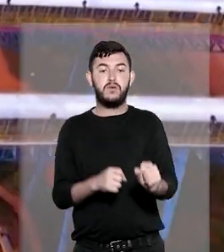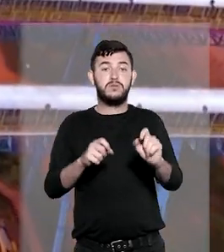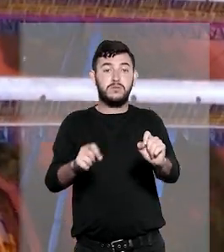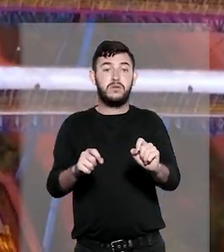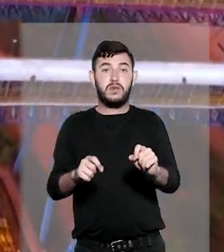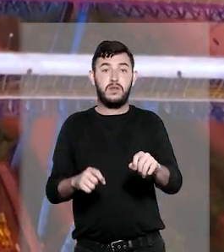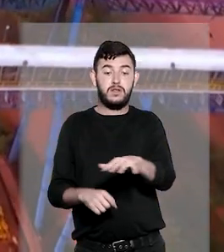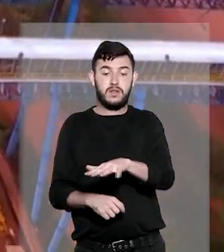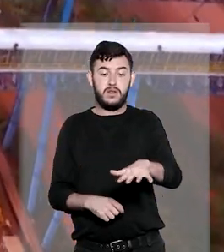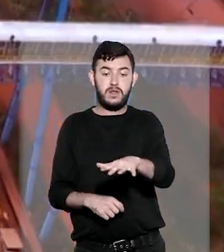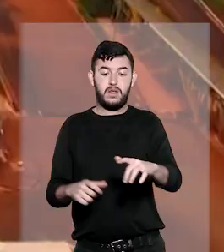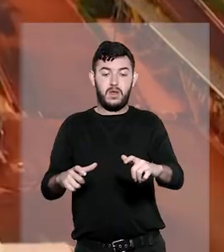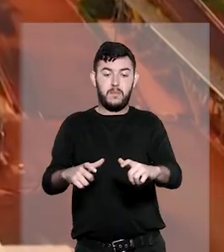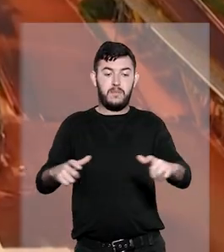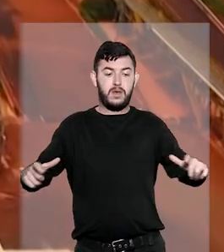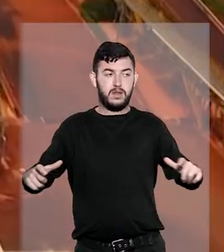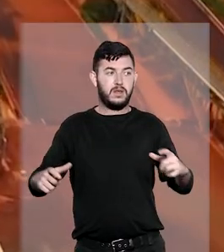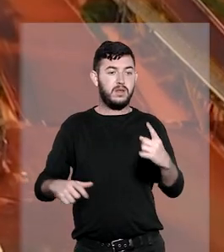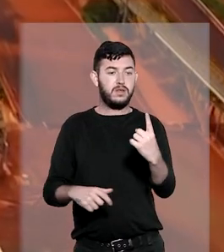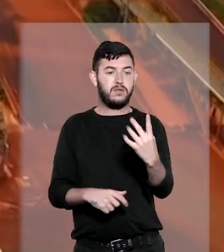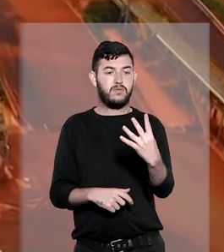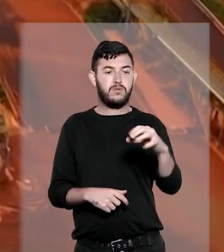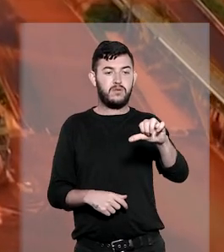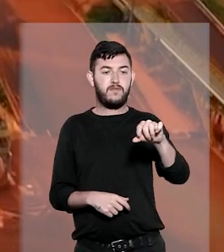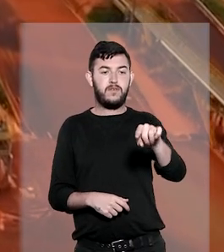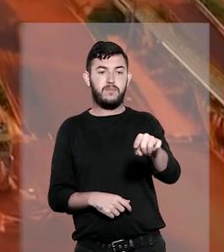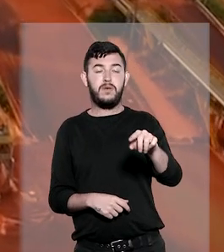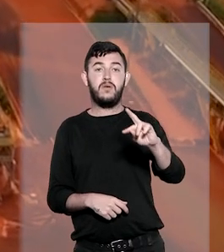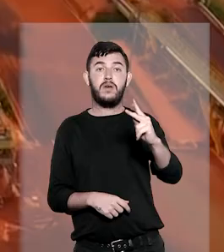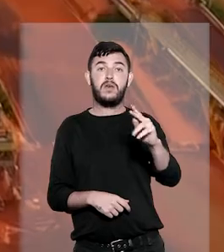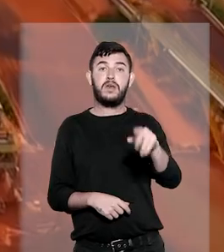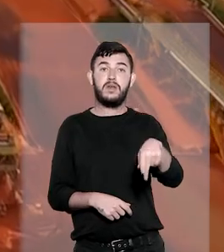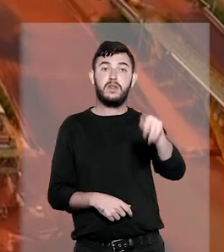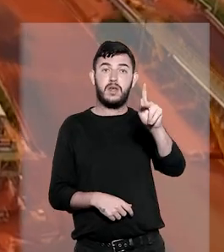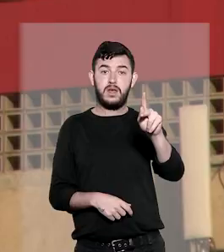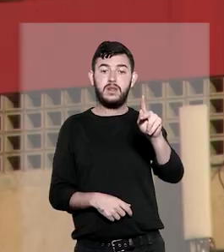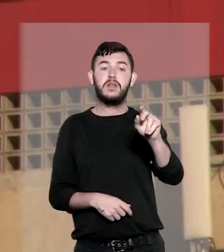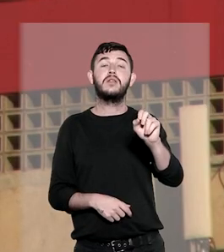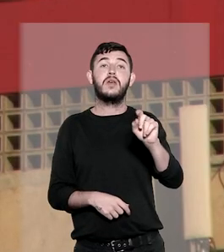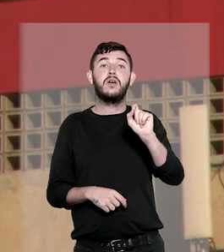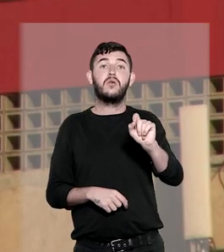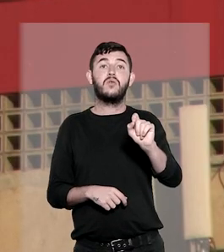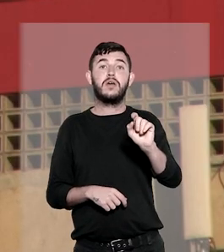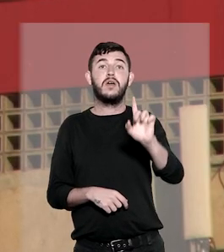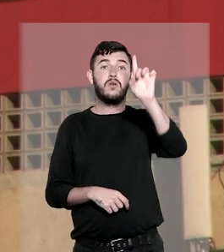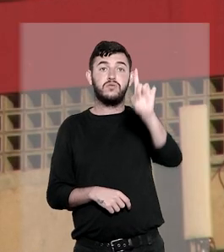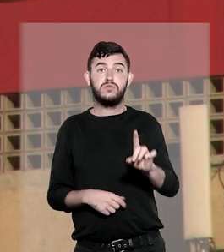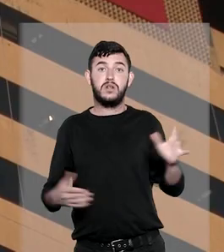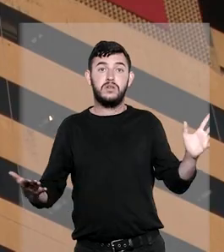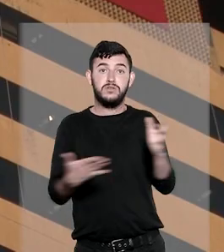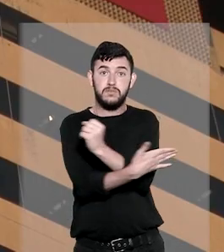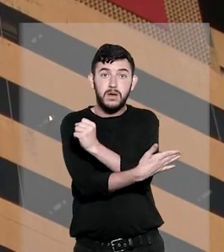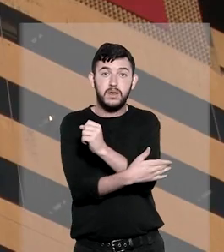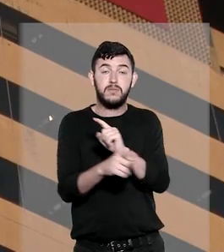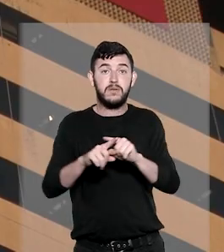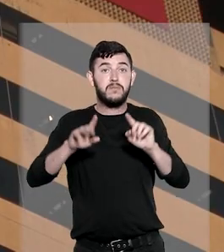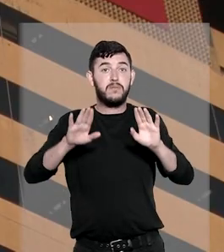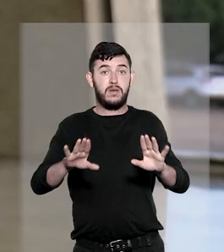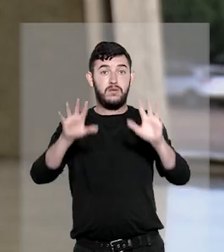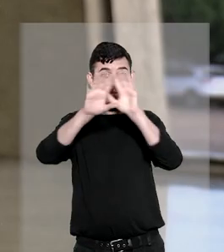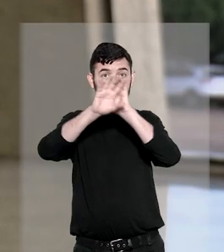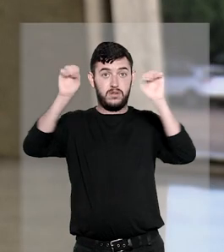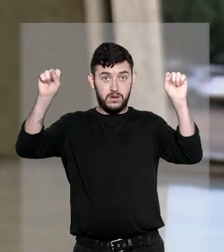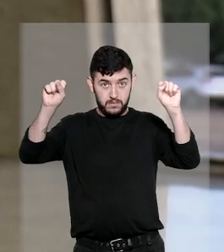149 mil hectares, o que só poderia ser alcançado em ação de uso capião. O Tribunal de Justiça de Minas Gerais manteve a